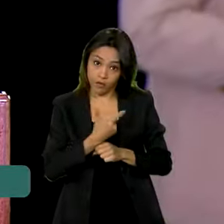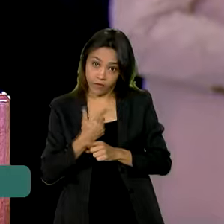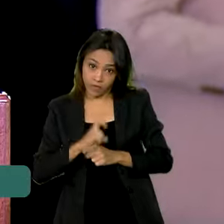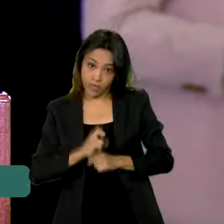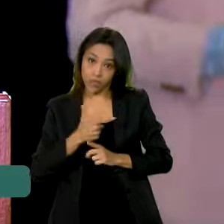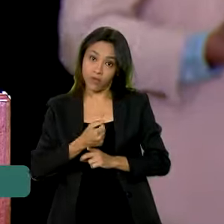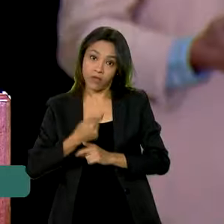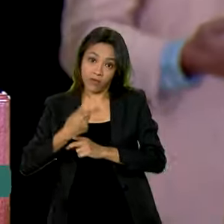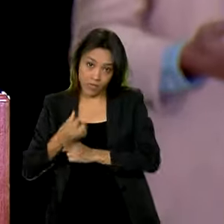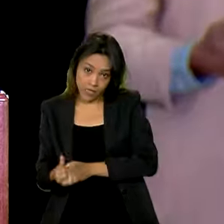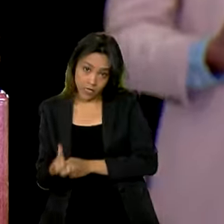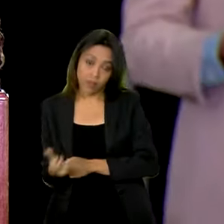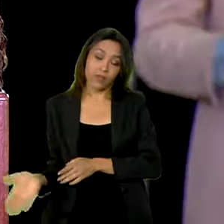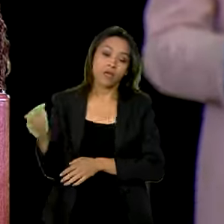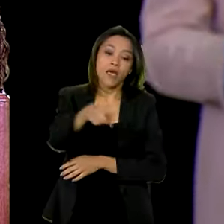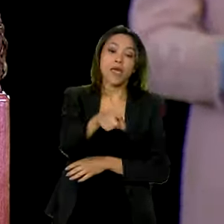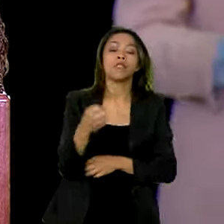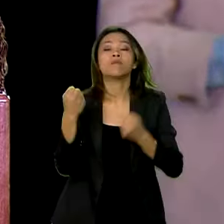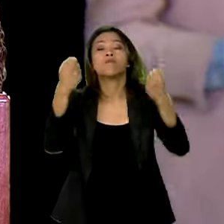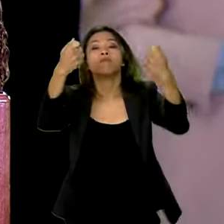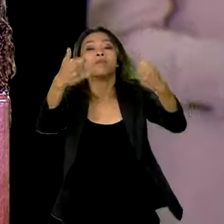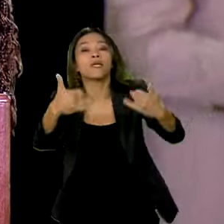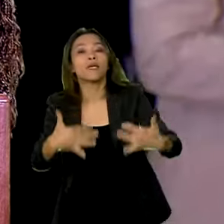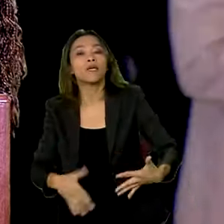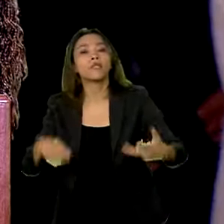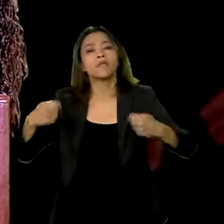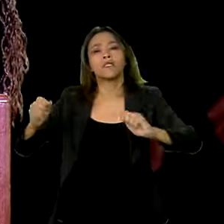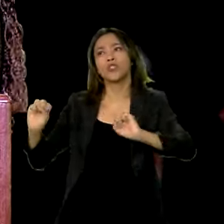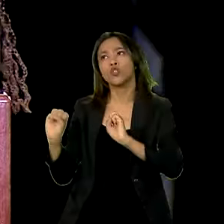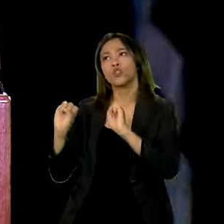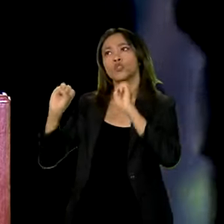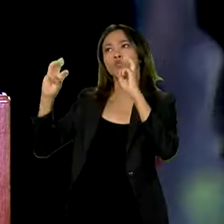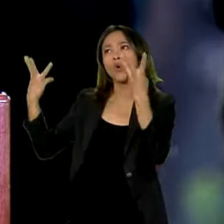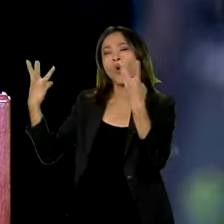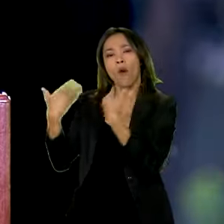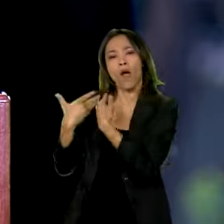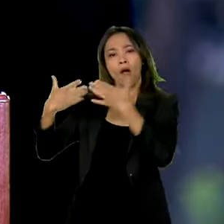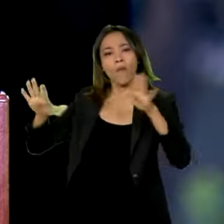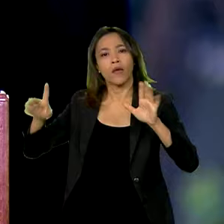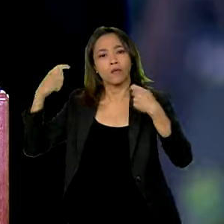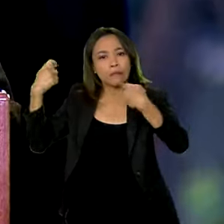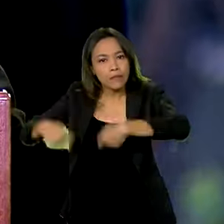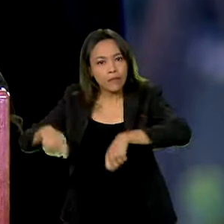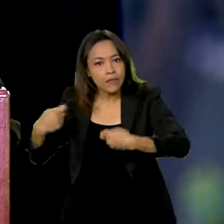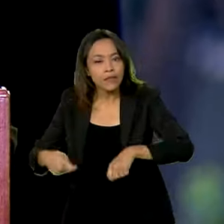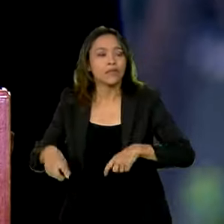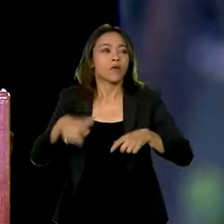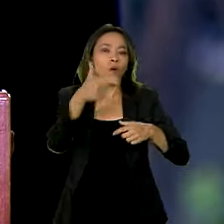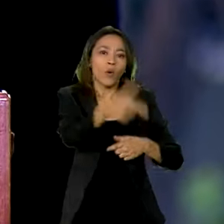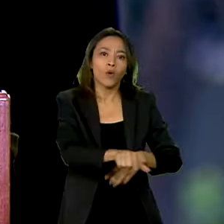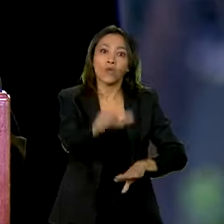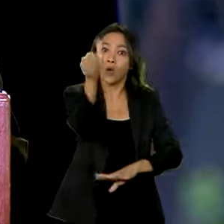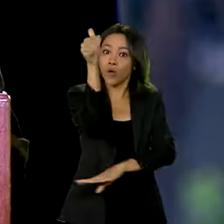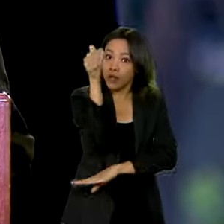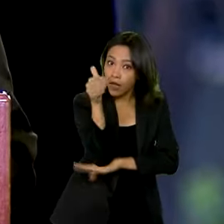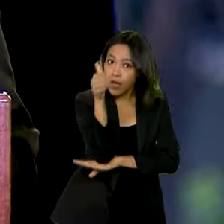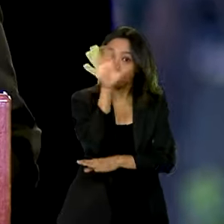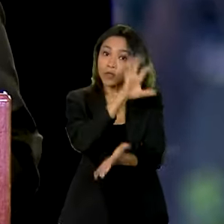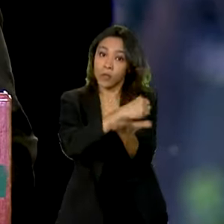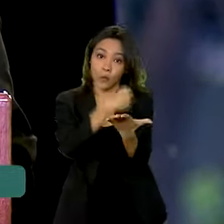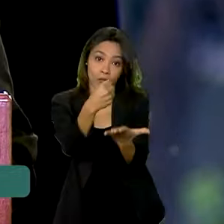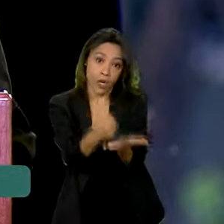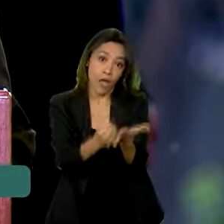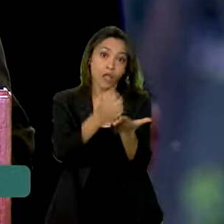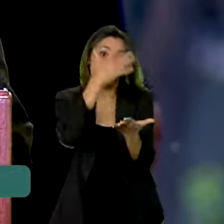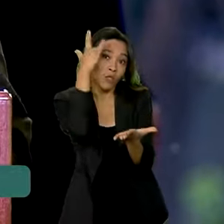precisam das casas de shows abertas, dos hotéis que também contratam pessoas para fazer show,